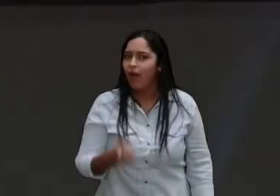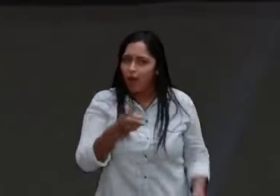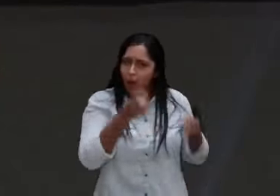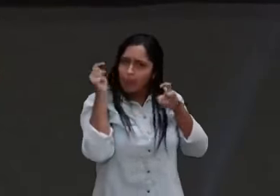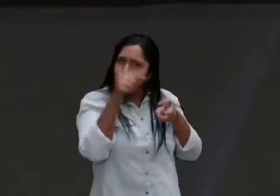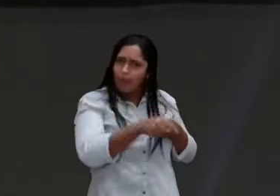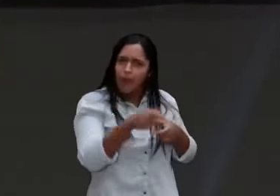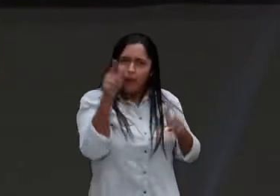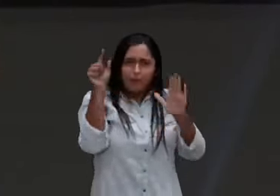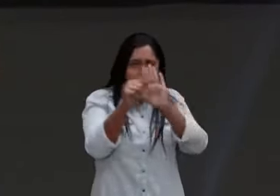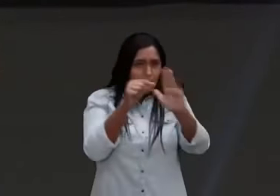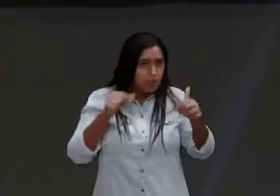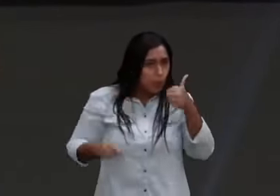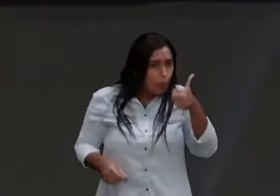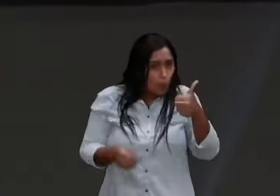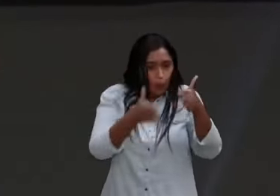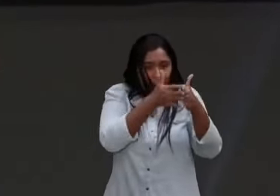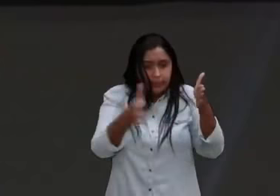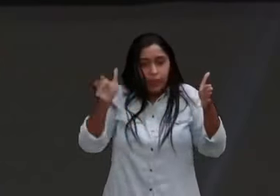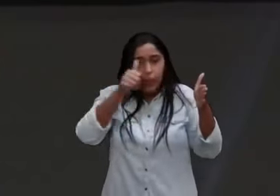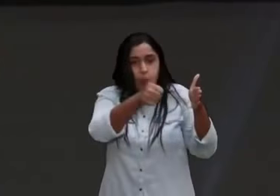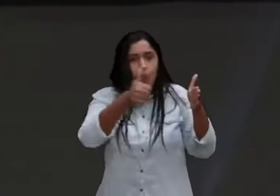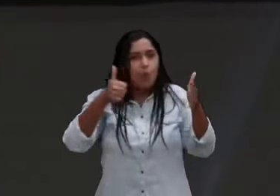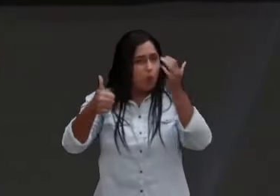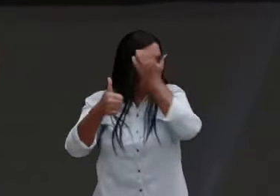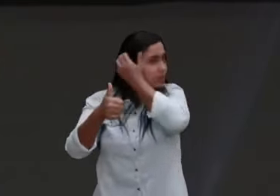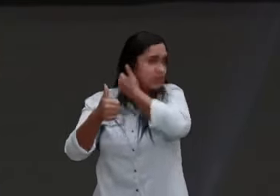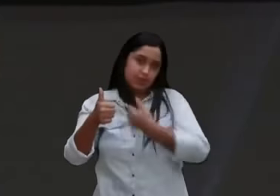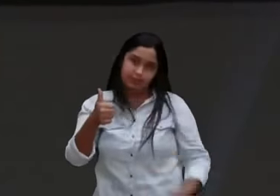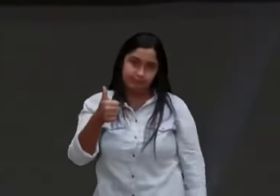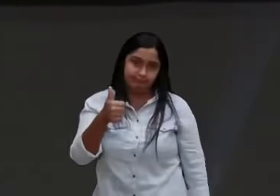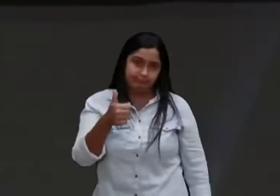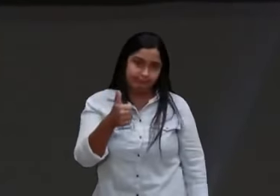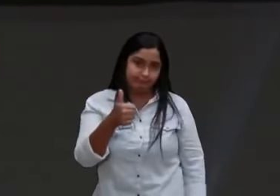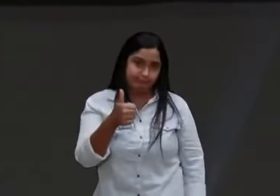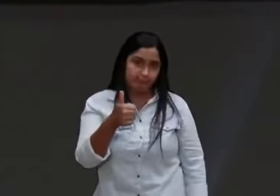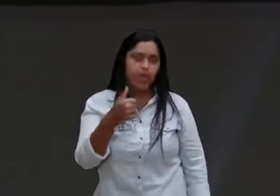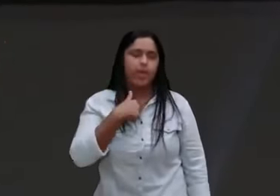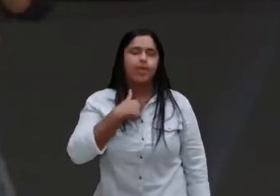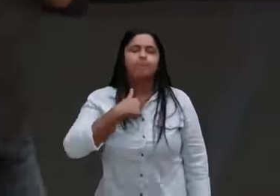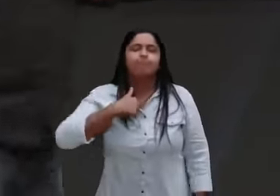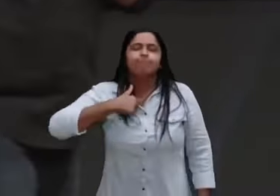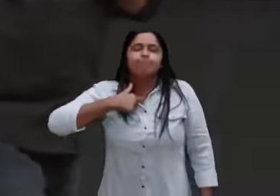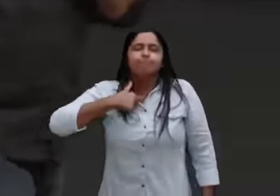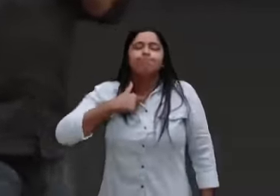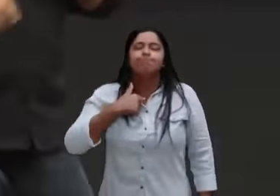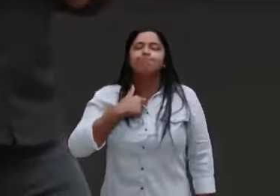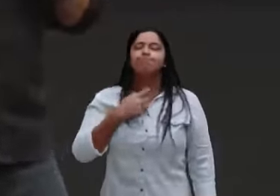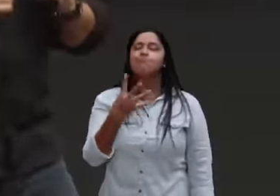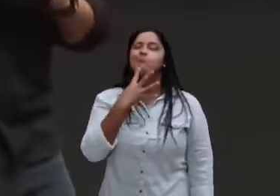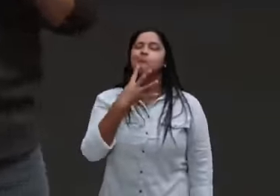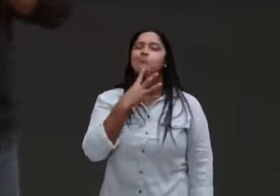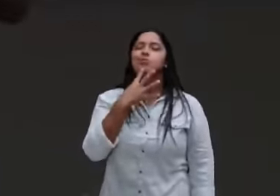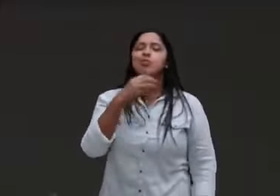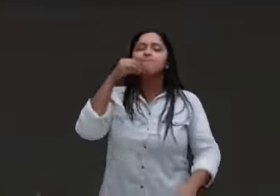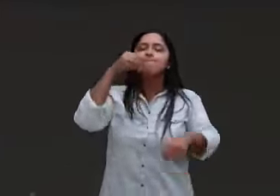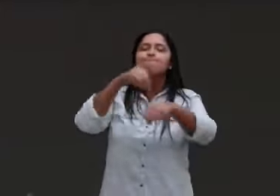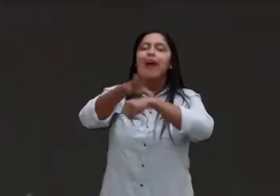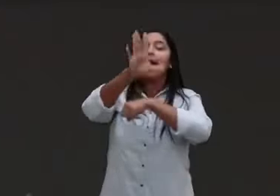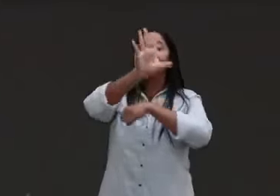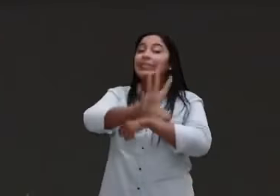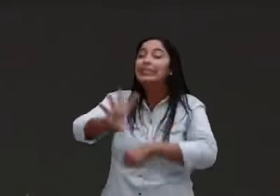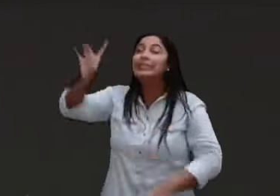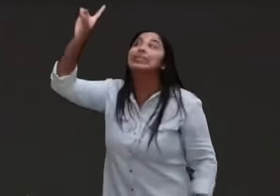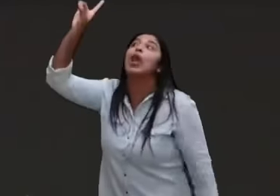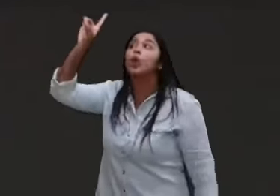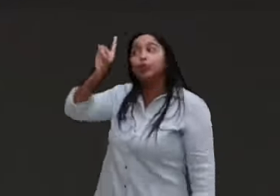problema, listou, mas ele reconheceu, que Deus estava com ele, sabe qual é problema da gente, muitas vezes, a gente